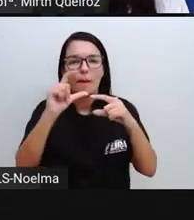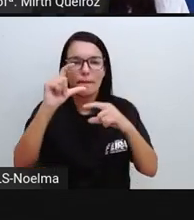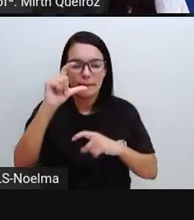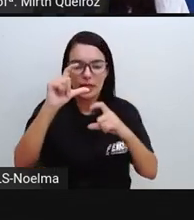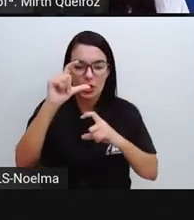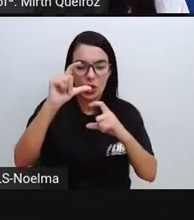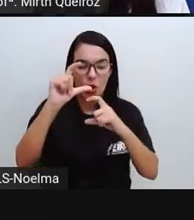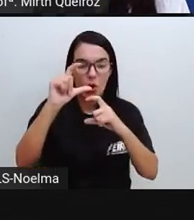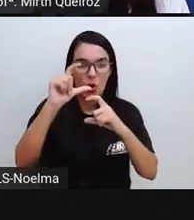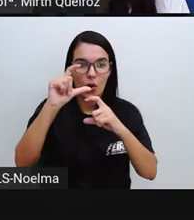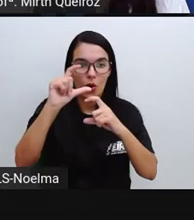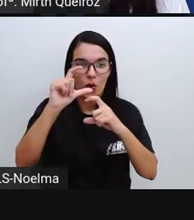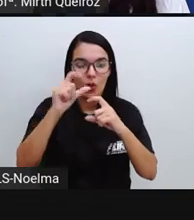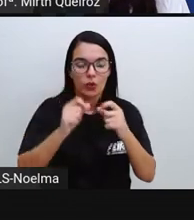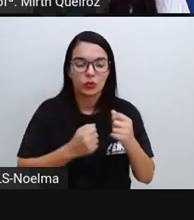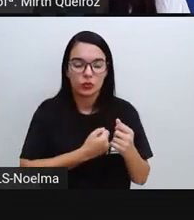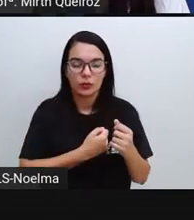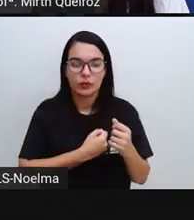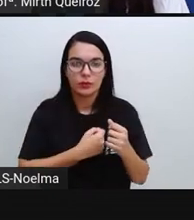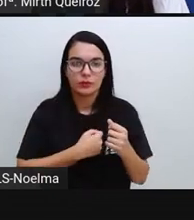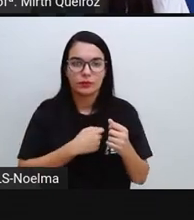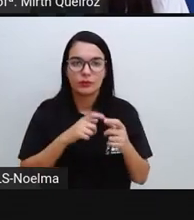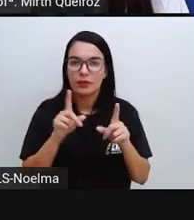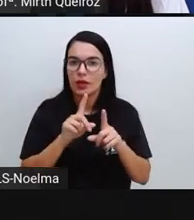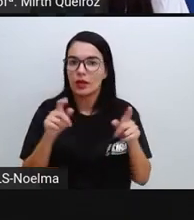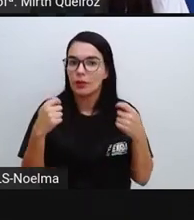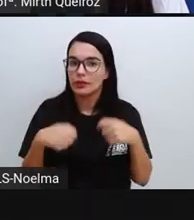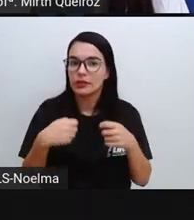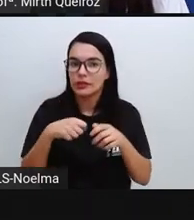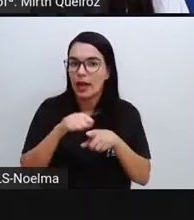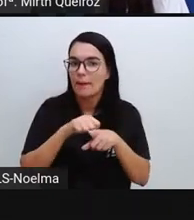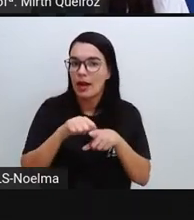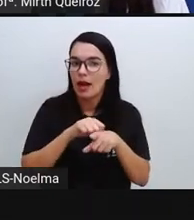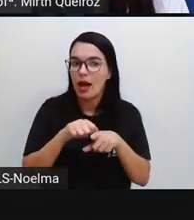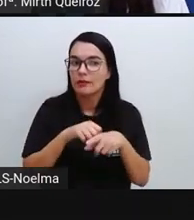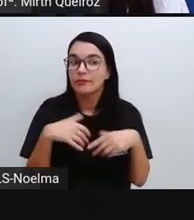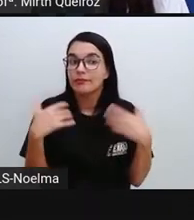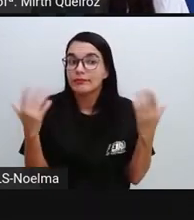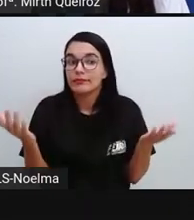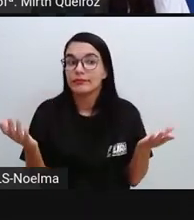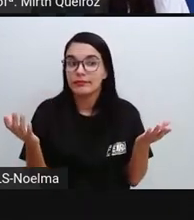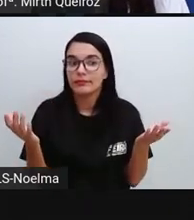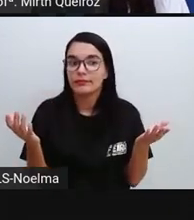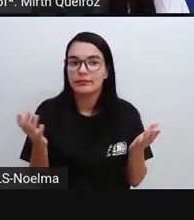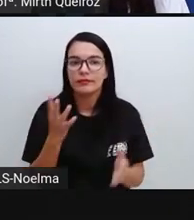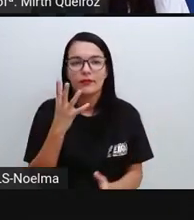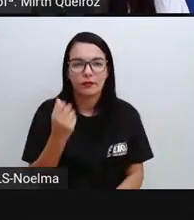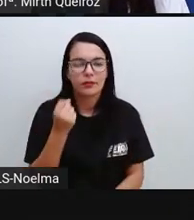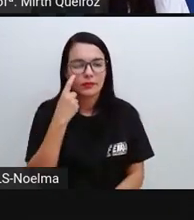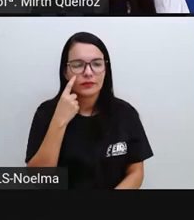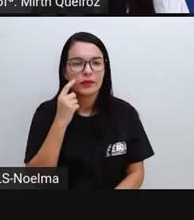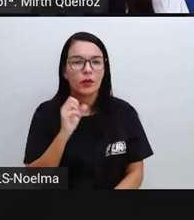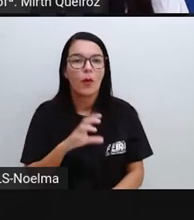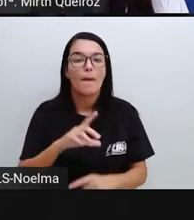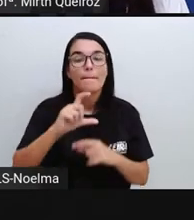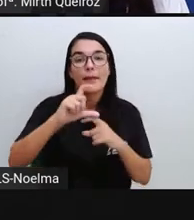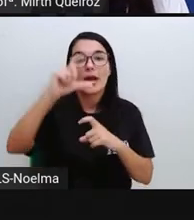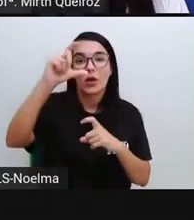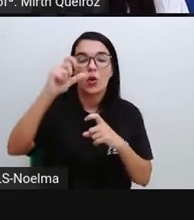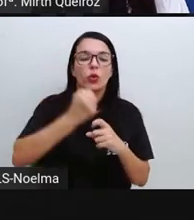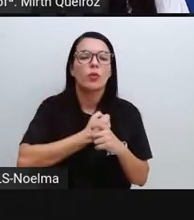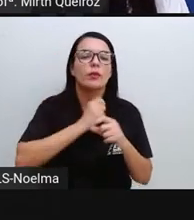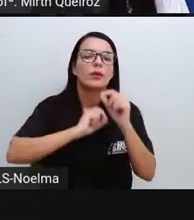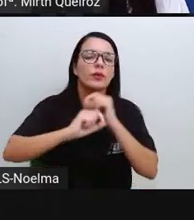deles apareça? Sem que, para isso, a gente precise apagar a calculadora. Então, vamos colocar primeiro o maior deles.